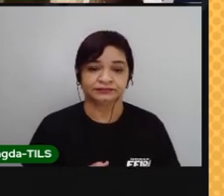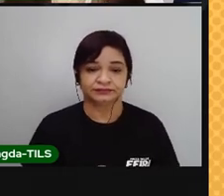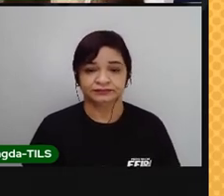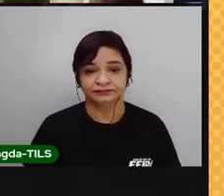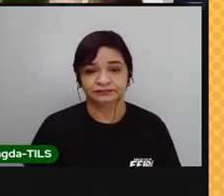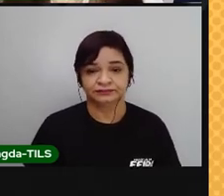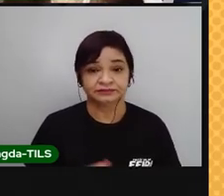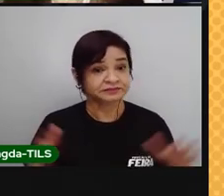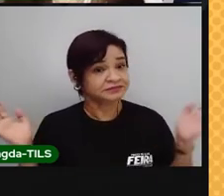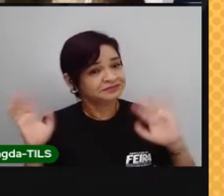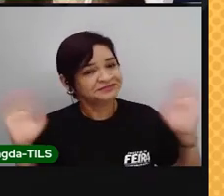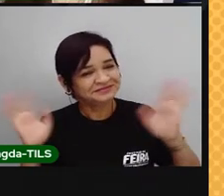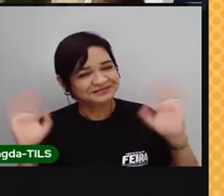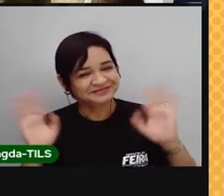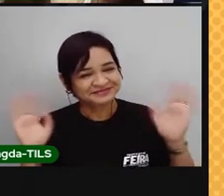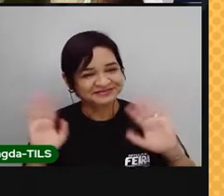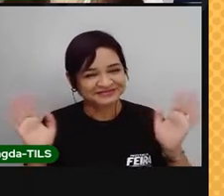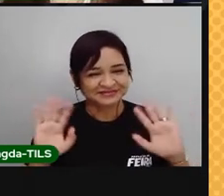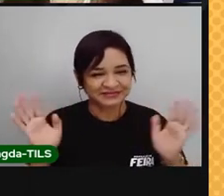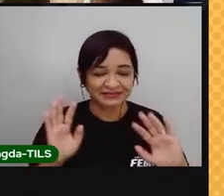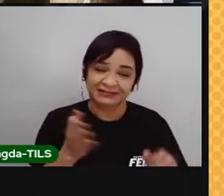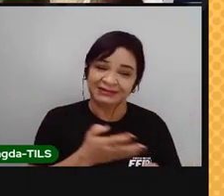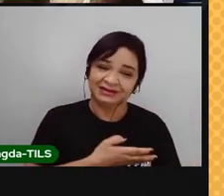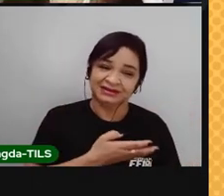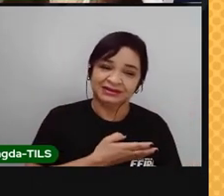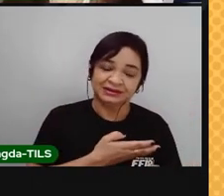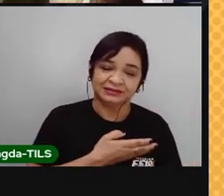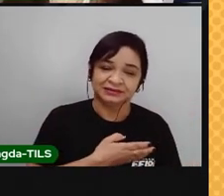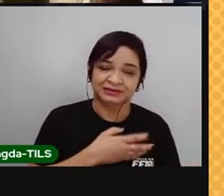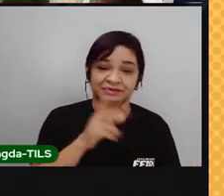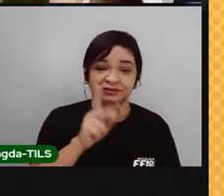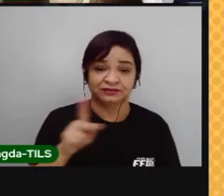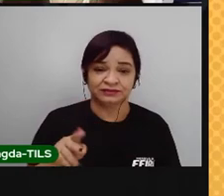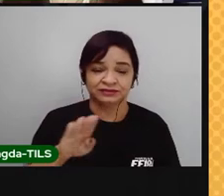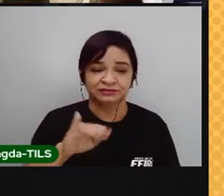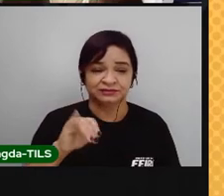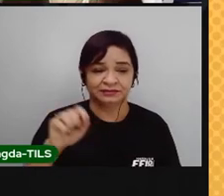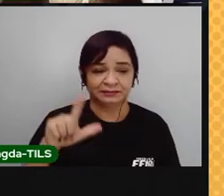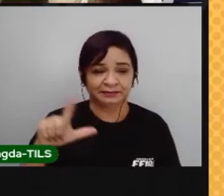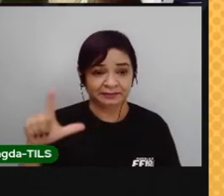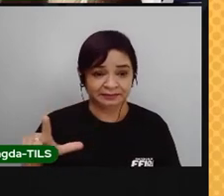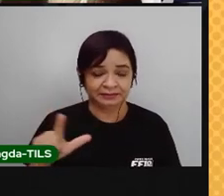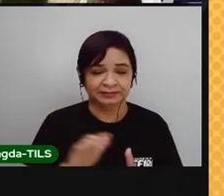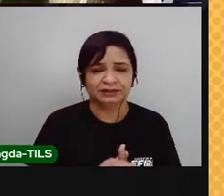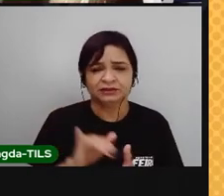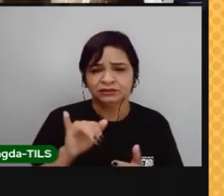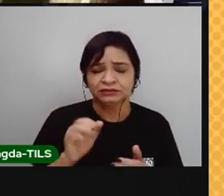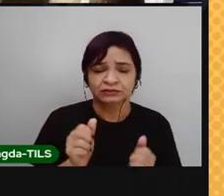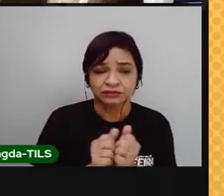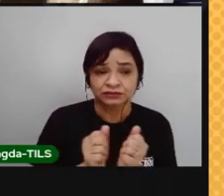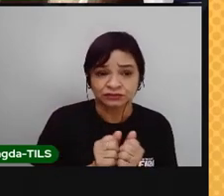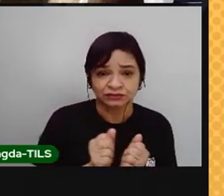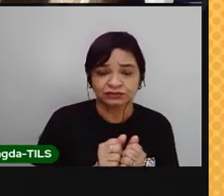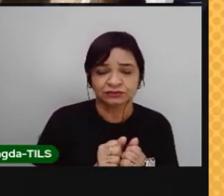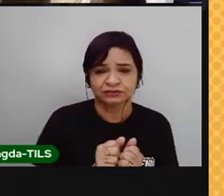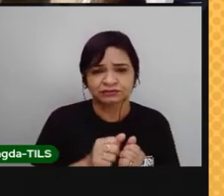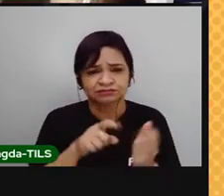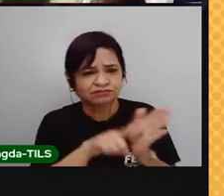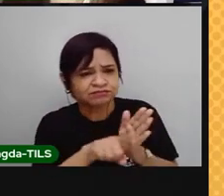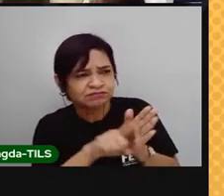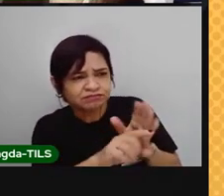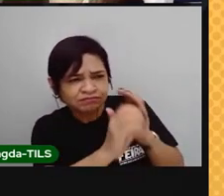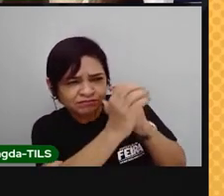Bem-vindos, pequenos astronautas! Eu sou o professor Bill Tyson e juntos vamos explorar o Universo.